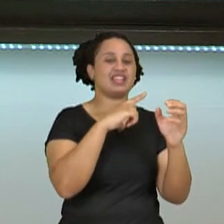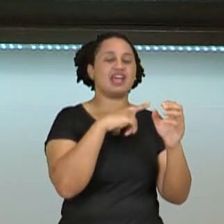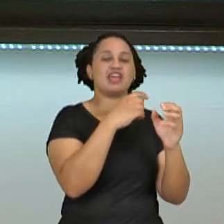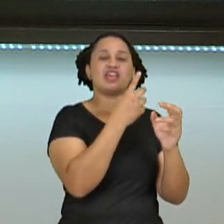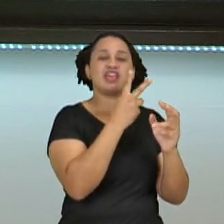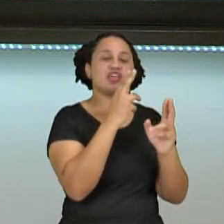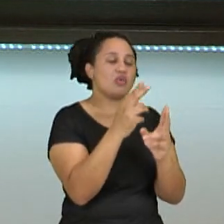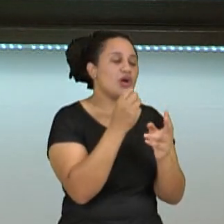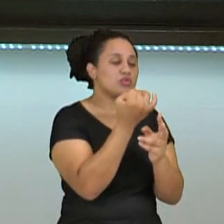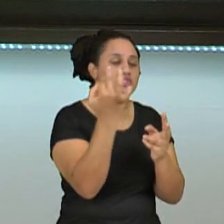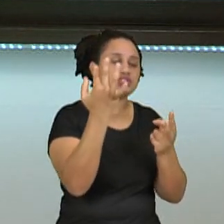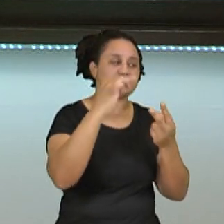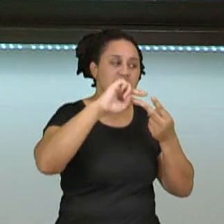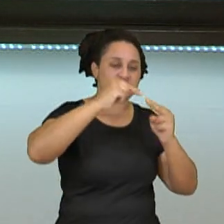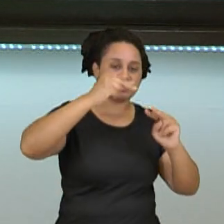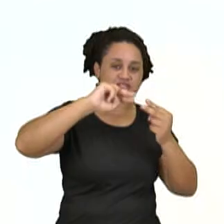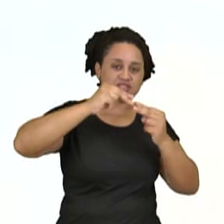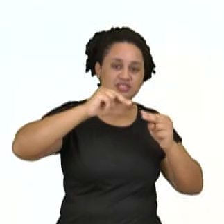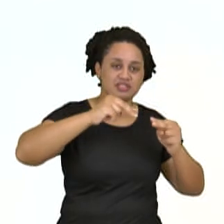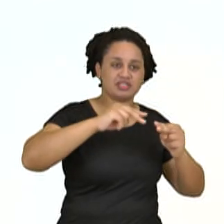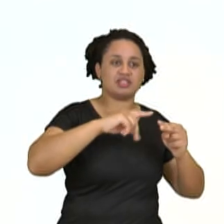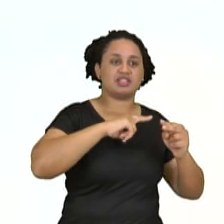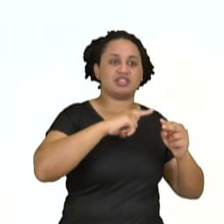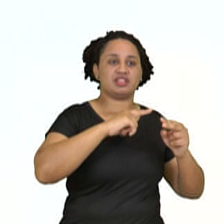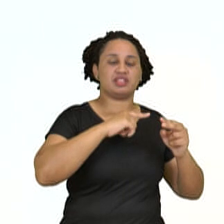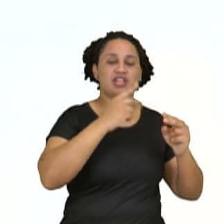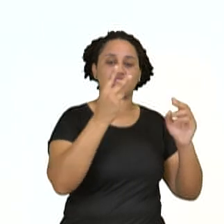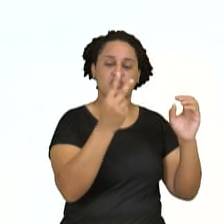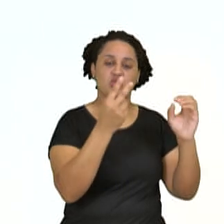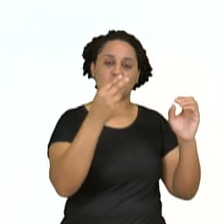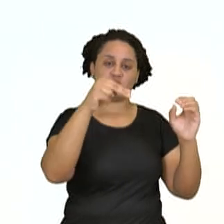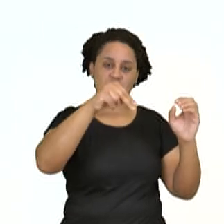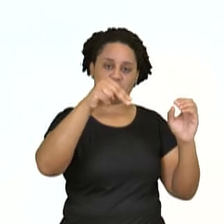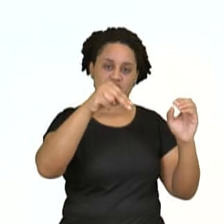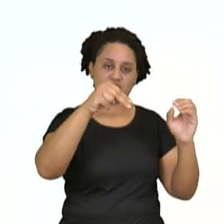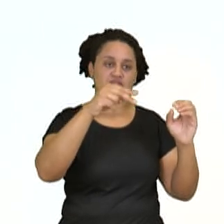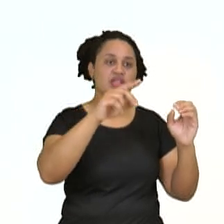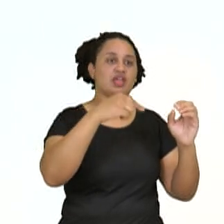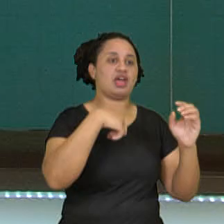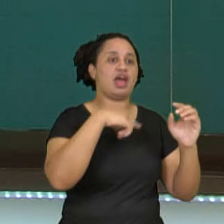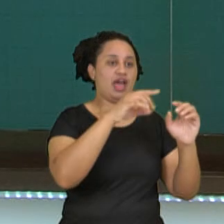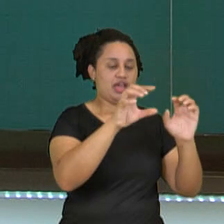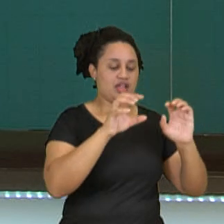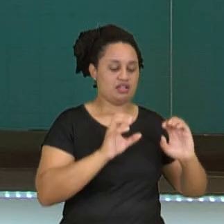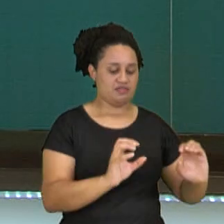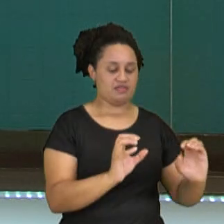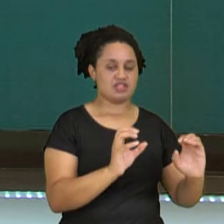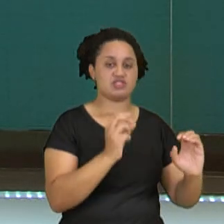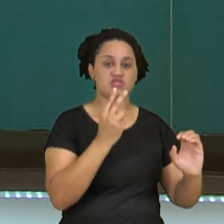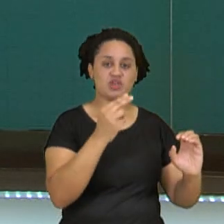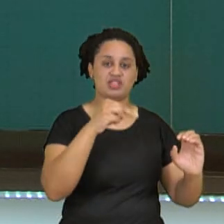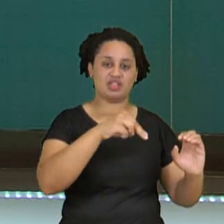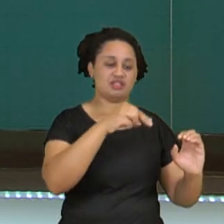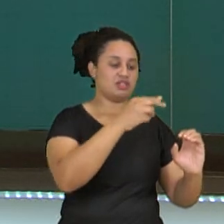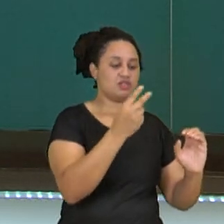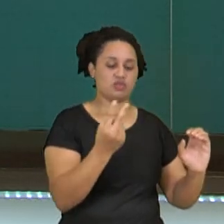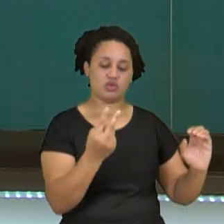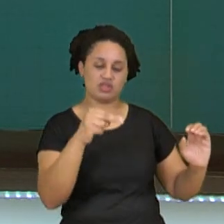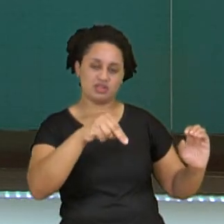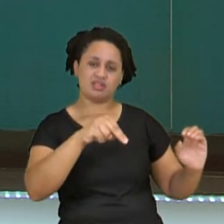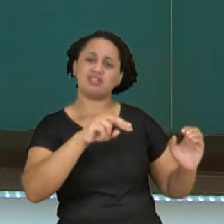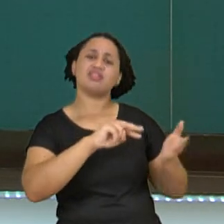de material genético. Então, a gente está vendo aqui uma célula 2N, formando duas células, também 2N. O que significa esse